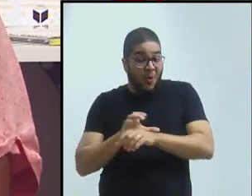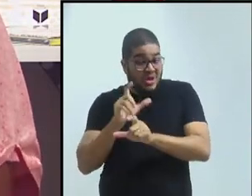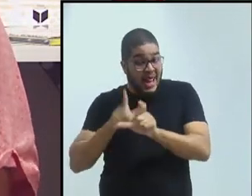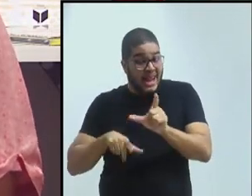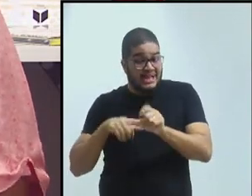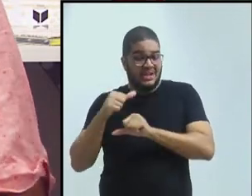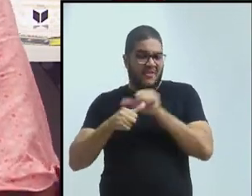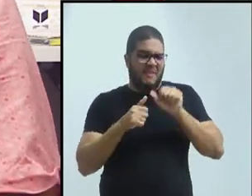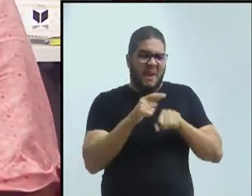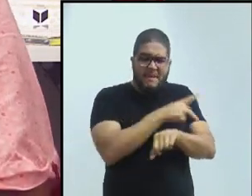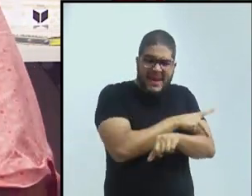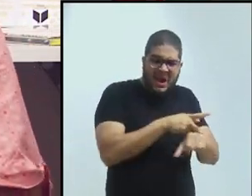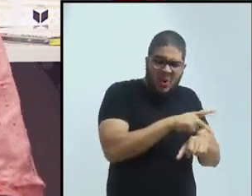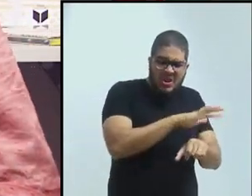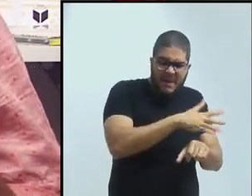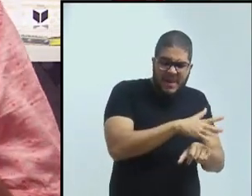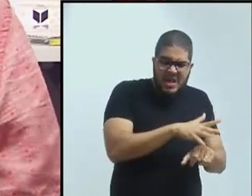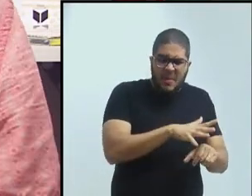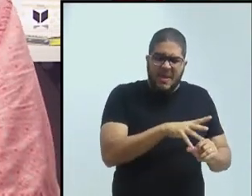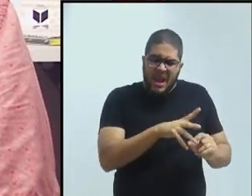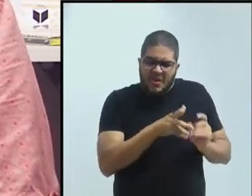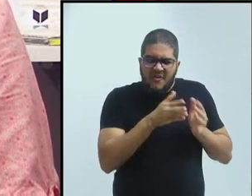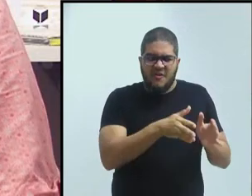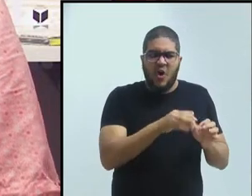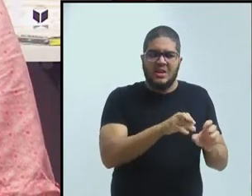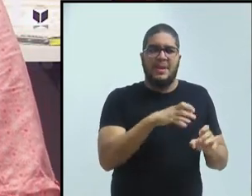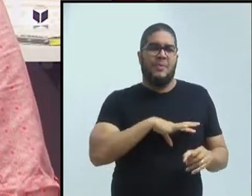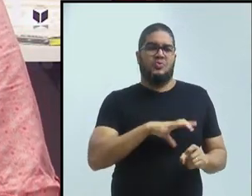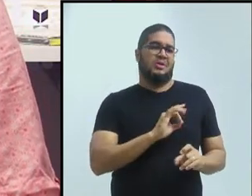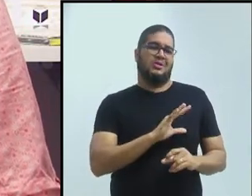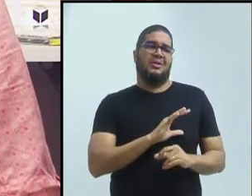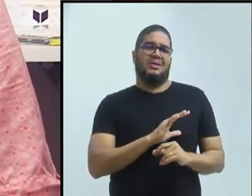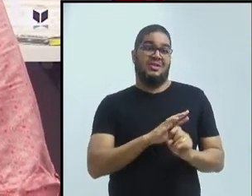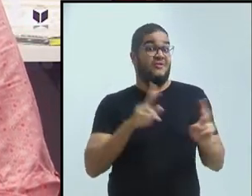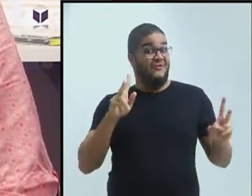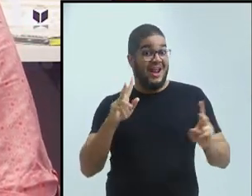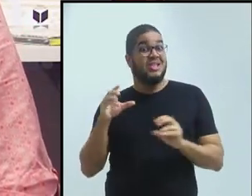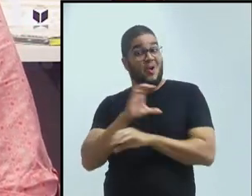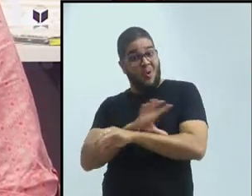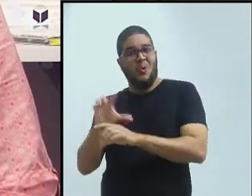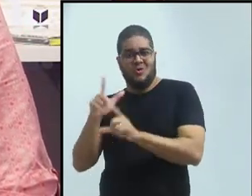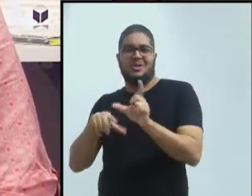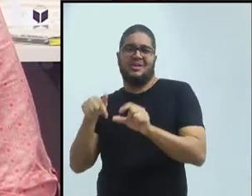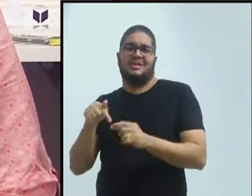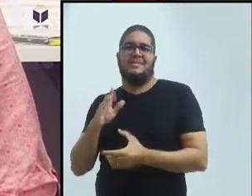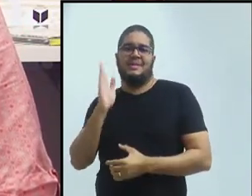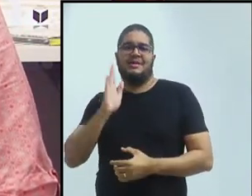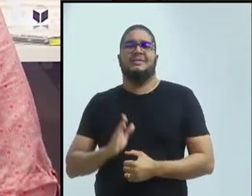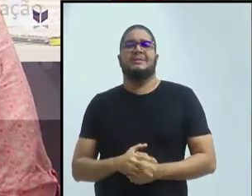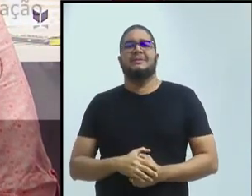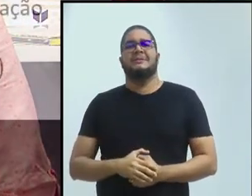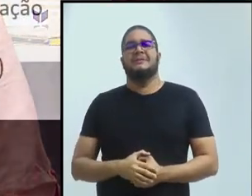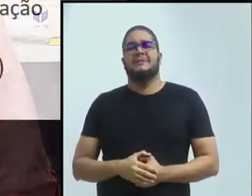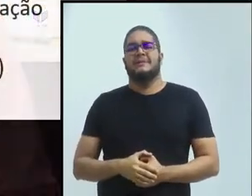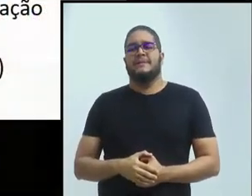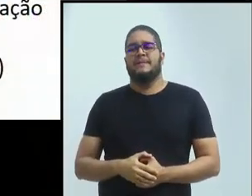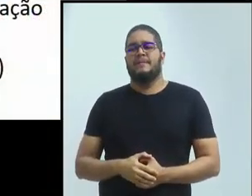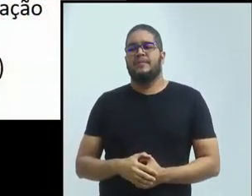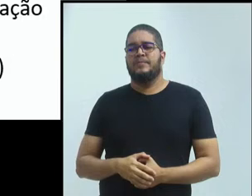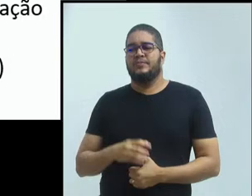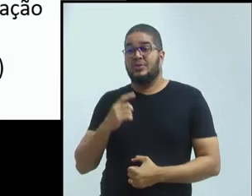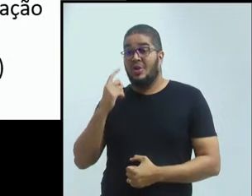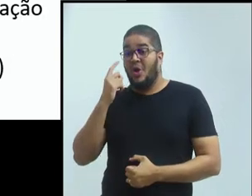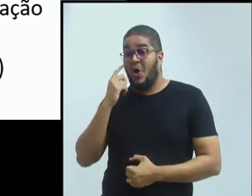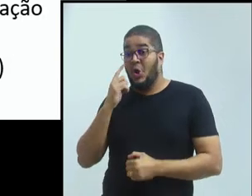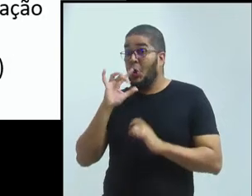Bom, aí eu vou... Pode passar, Val? eu vou aqui tentar... Olha aí, estava tudo o que eu